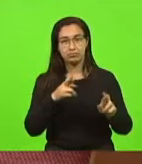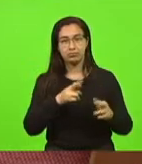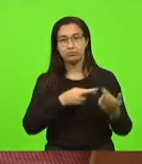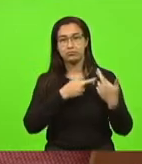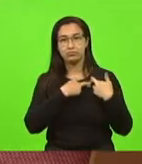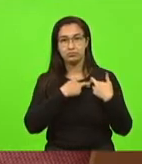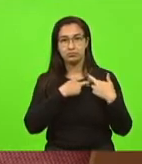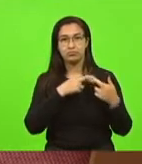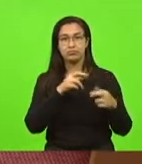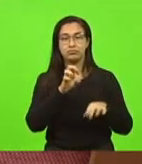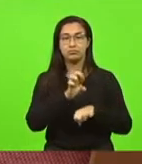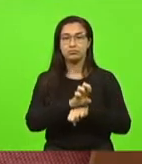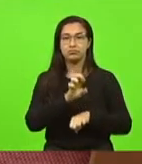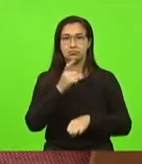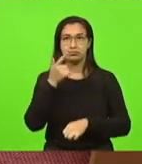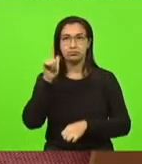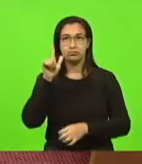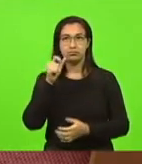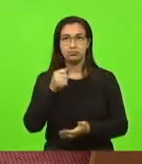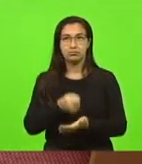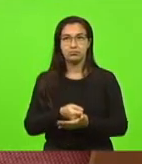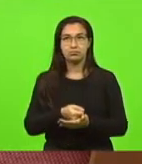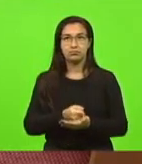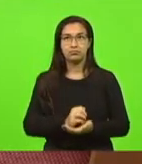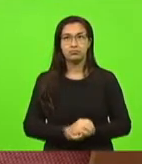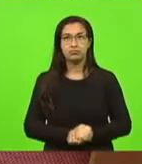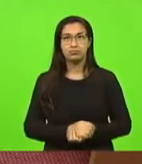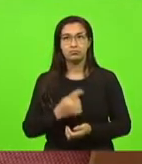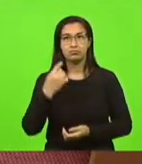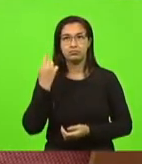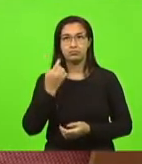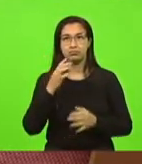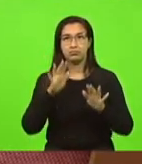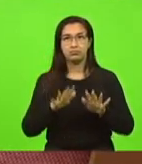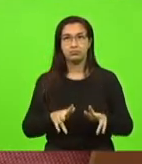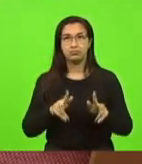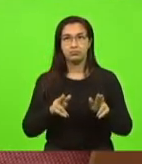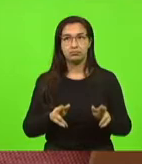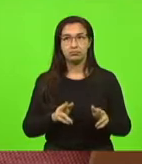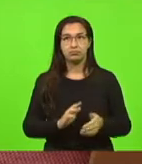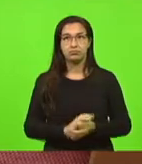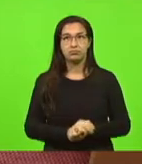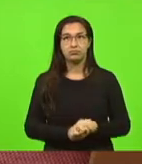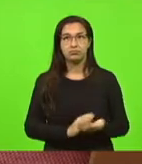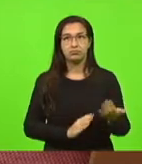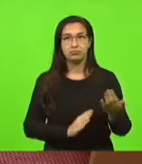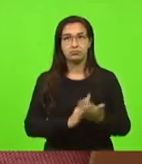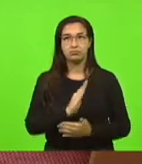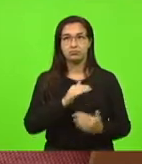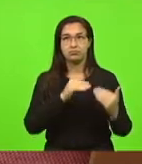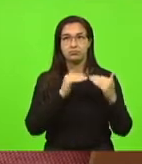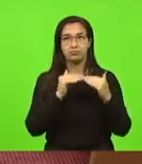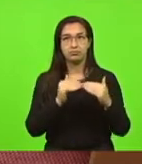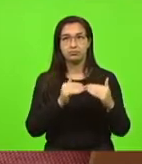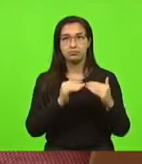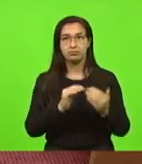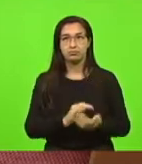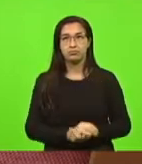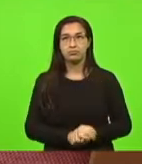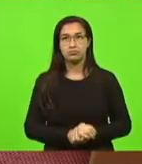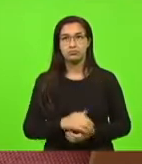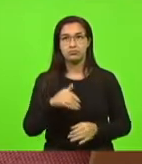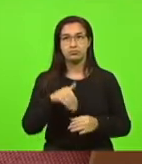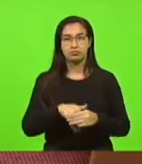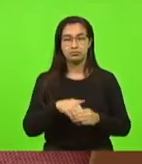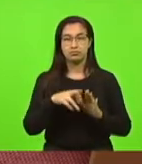do Estado e adota outras providências, deputados que aprovam permanecem como se encontram, aprovado por unanimidade. Votação